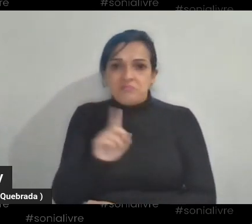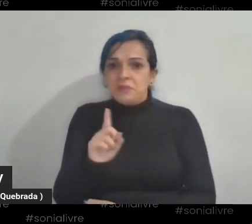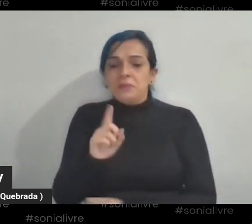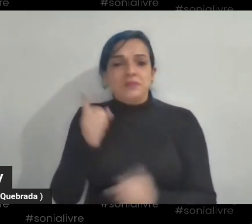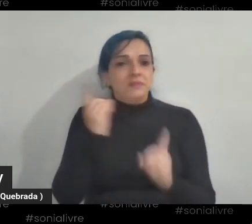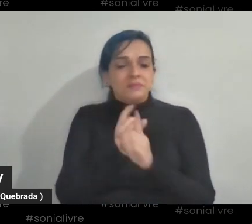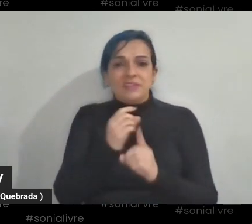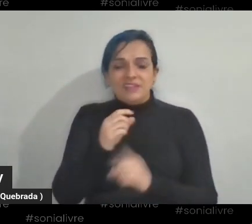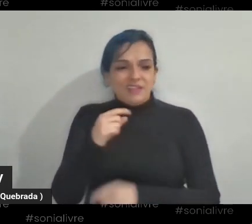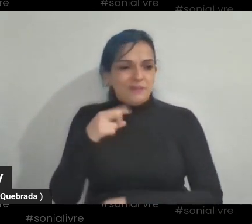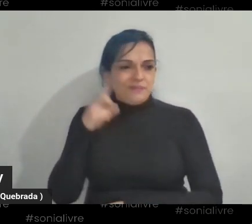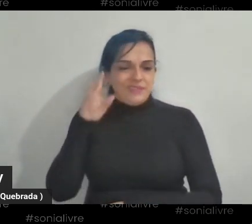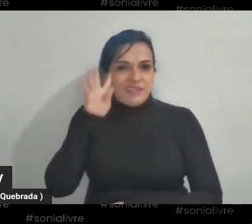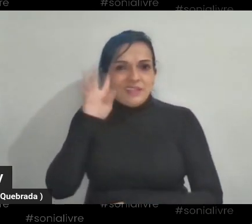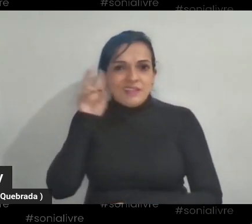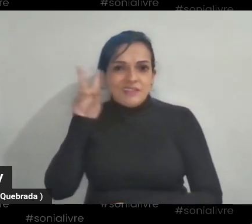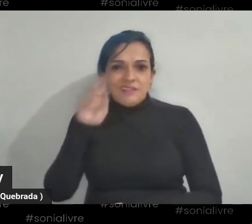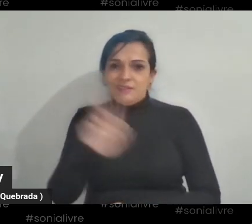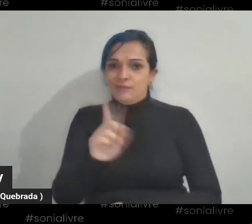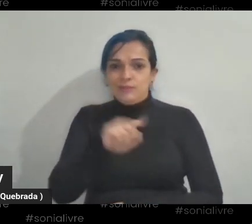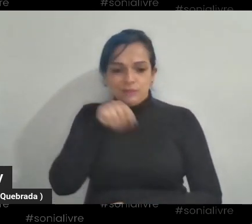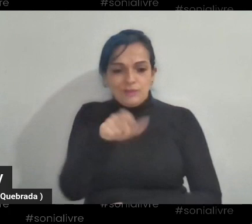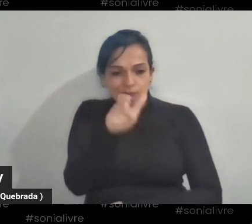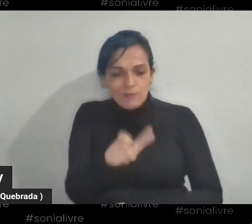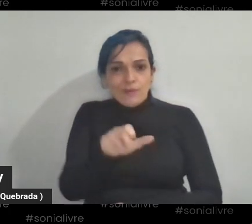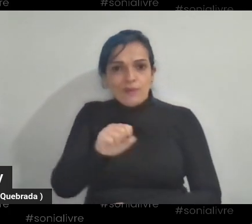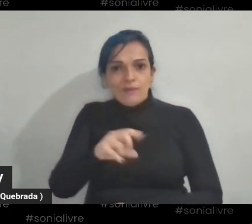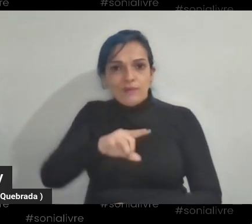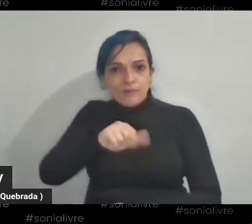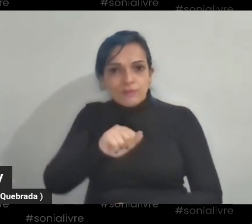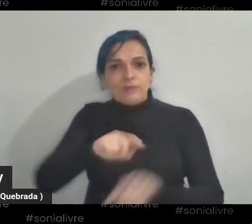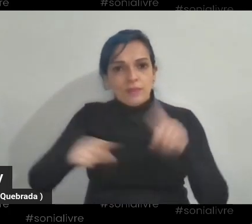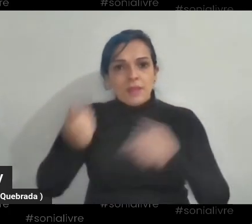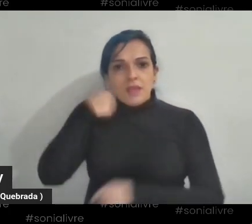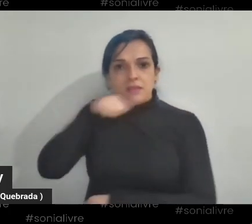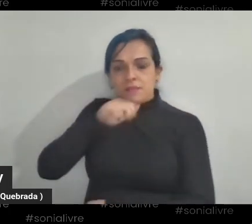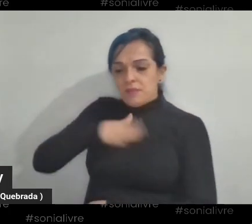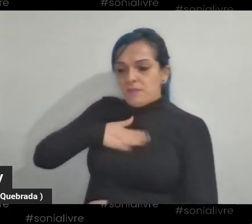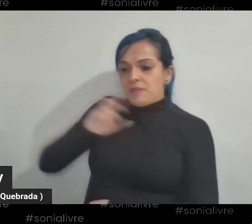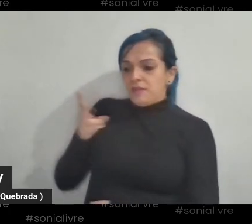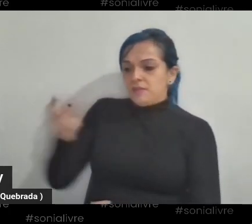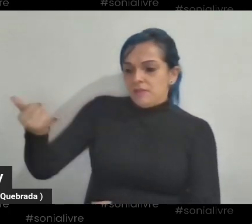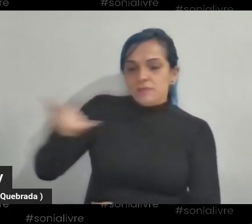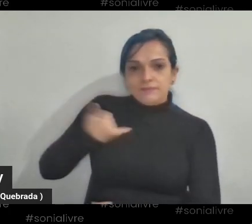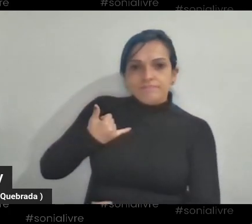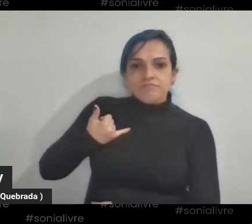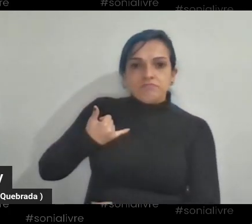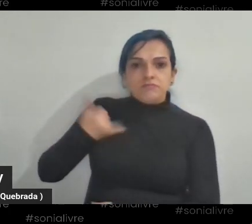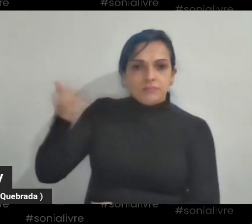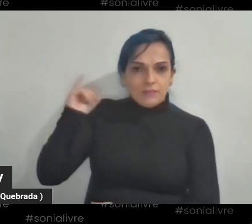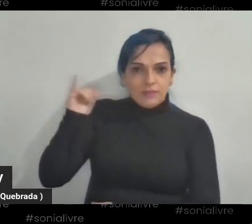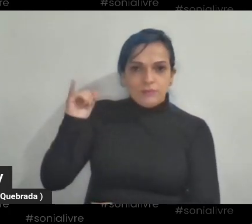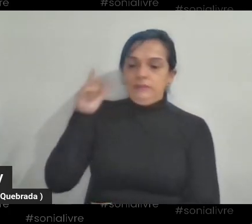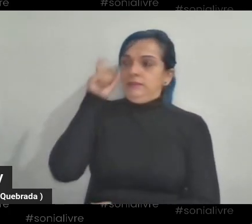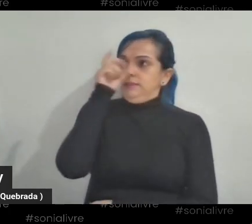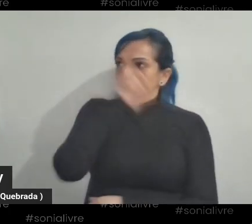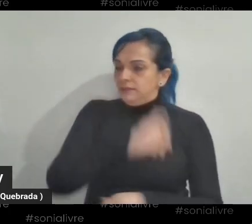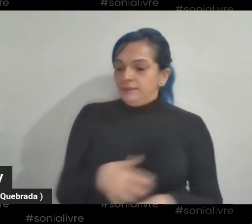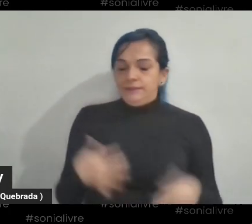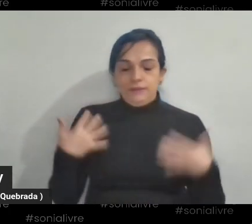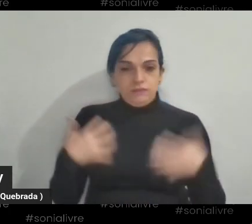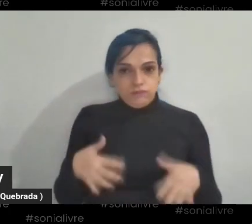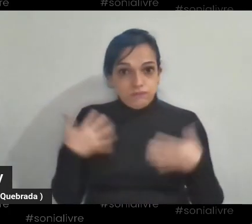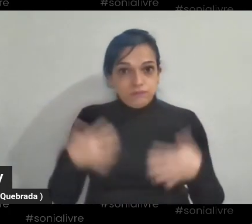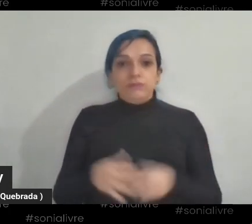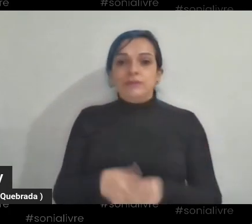dela, porque ela era muito pequena quando a Sônia foi embora, mas ela mãe sempre contou que... Ai, era muito difícil, muito difícil mesmo,